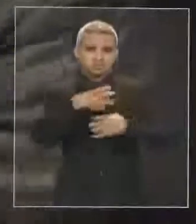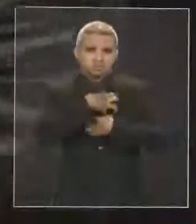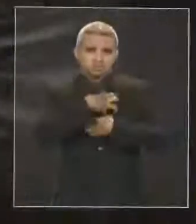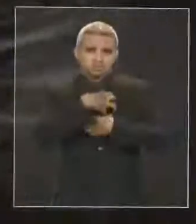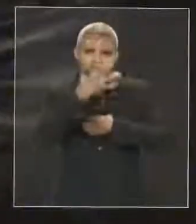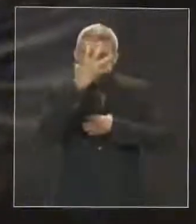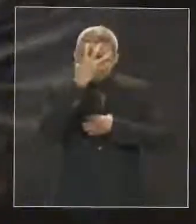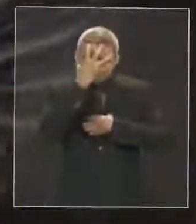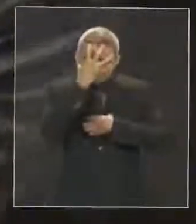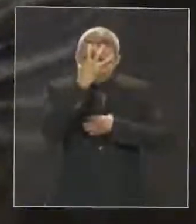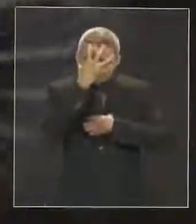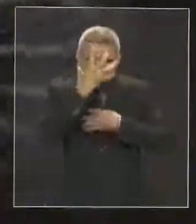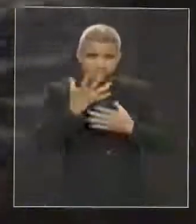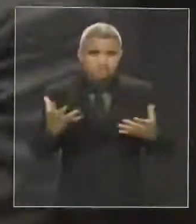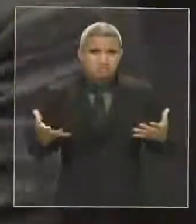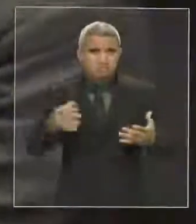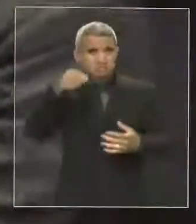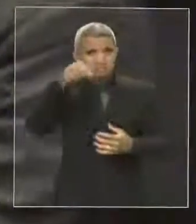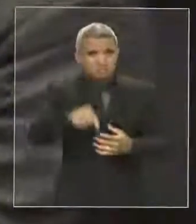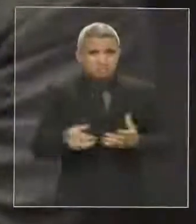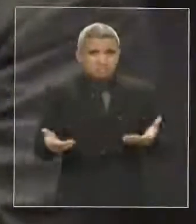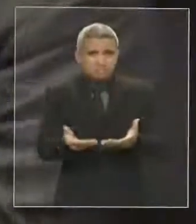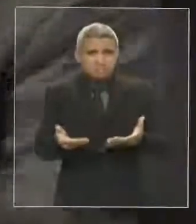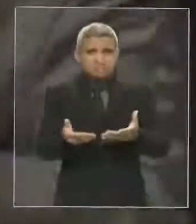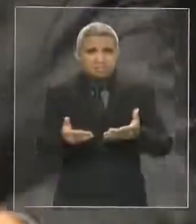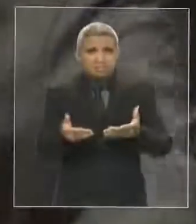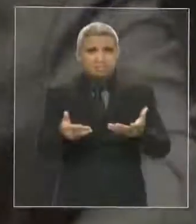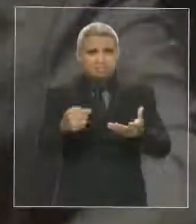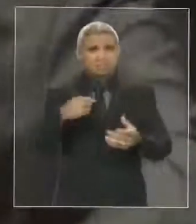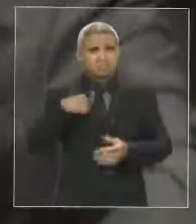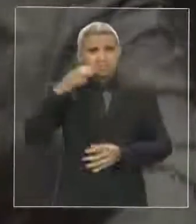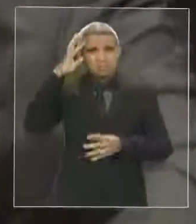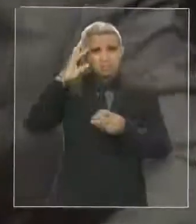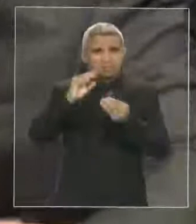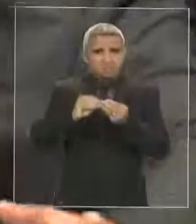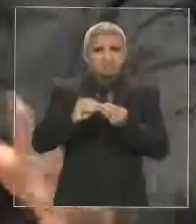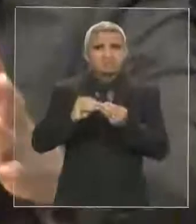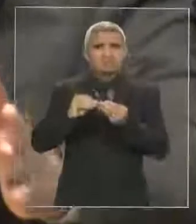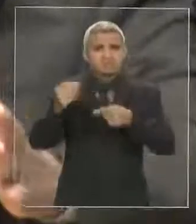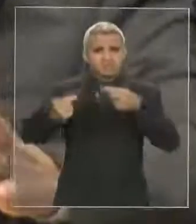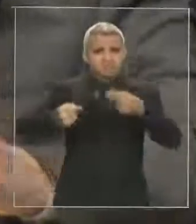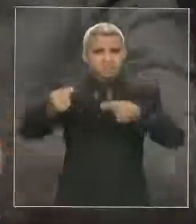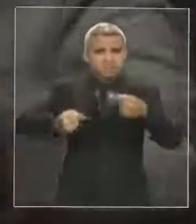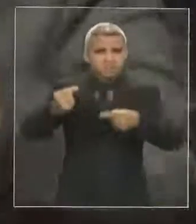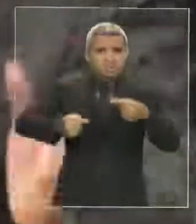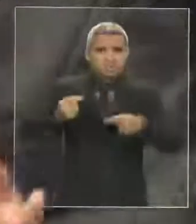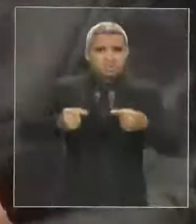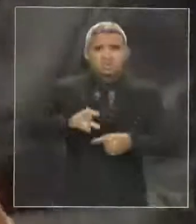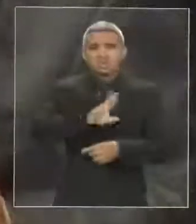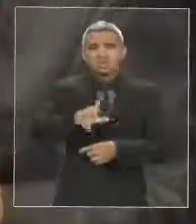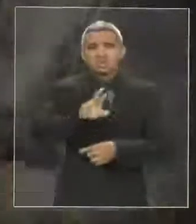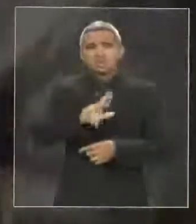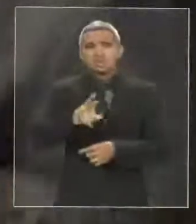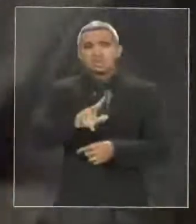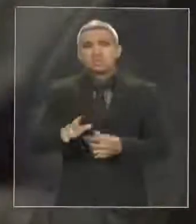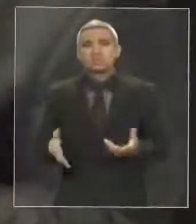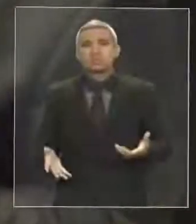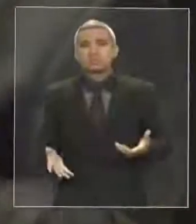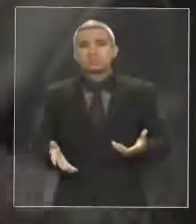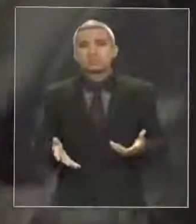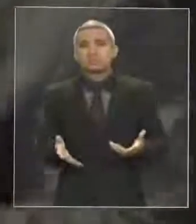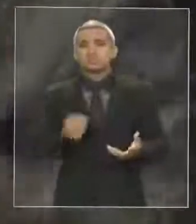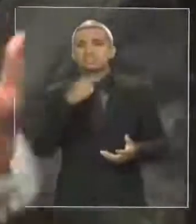a casa, numa questão de mídia, até entendo o lado político quando não é uma cobrança diferente. Mas ninguém